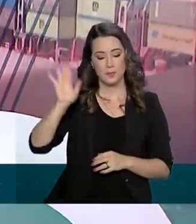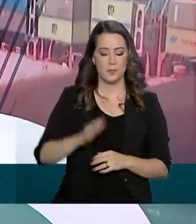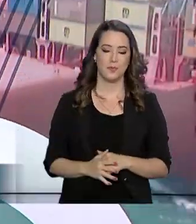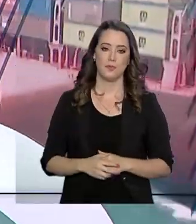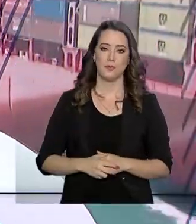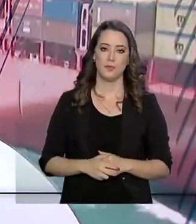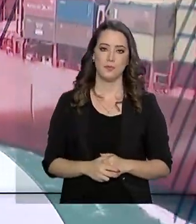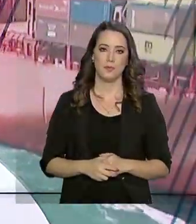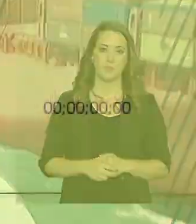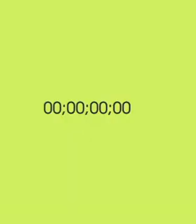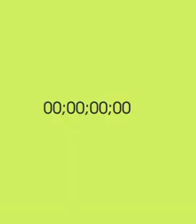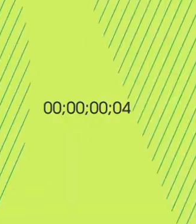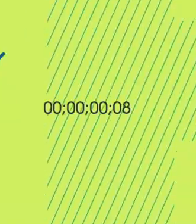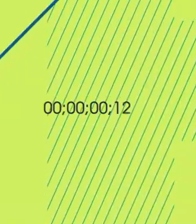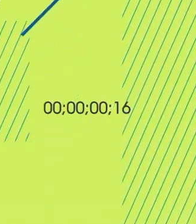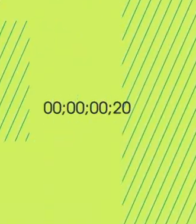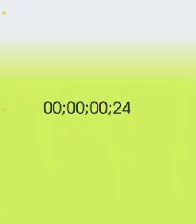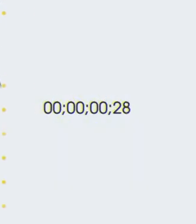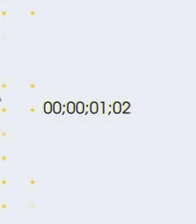próxima edição.